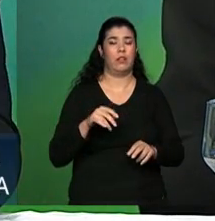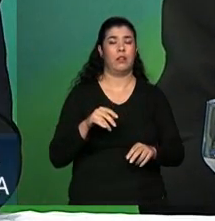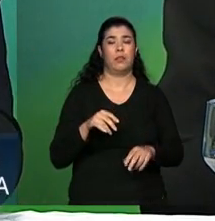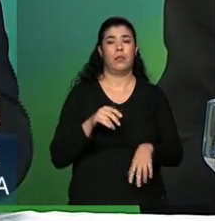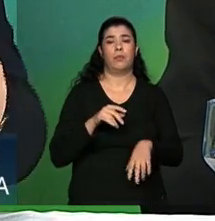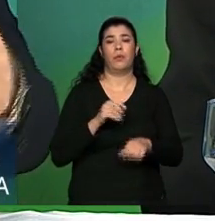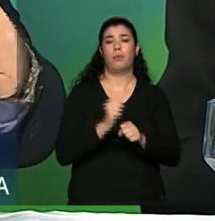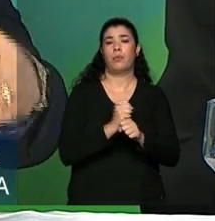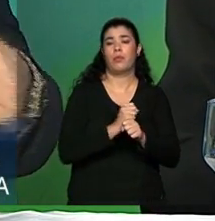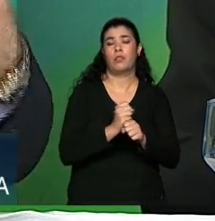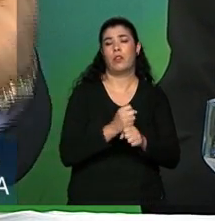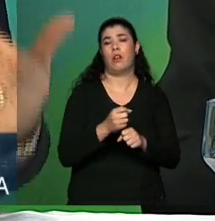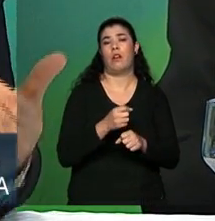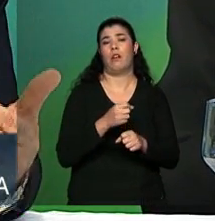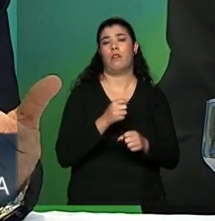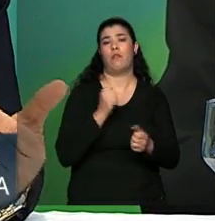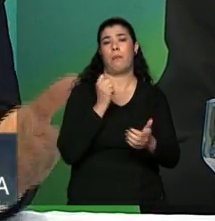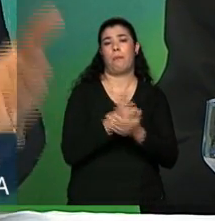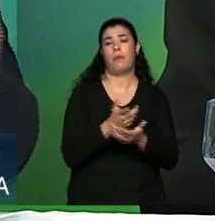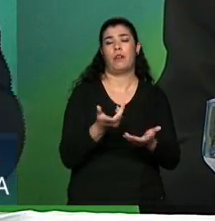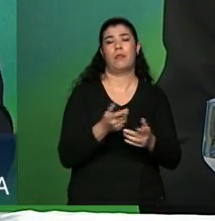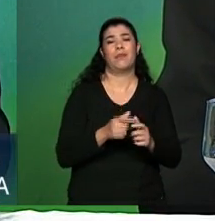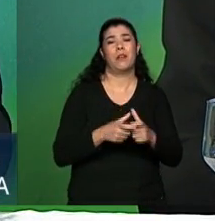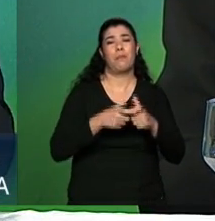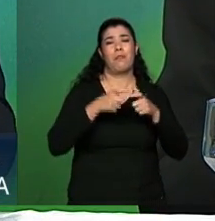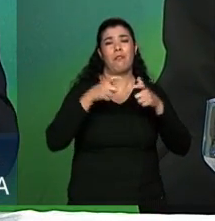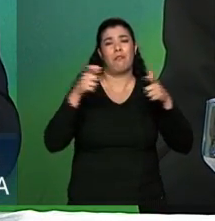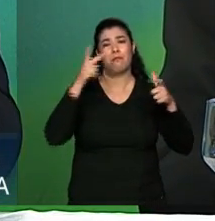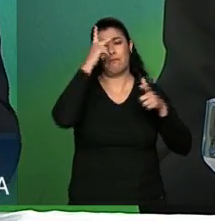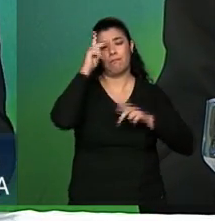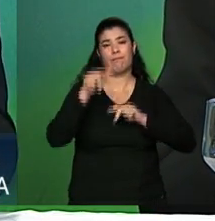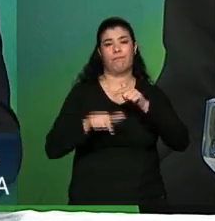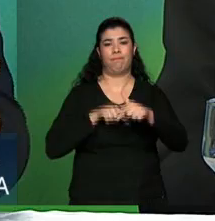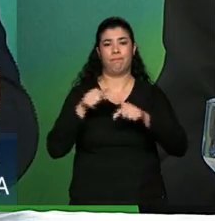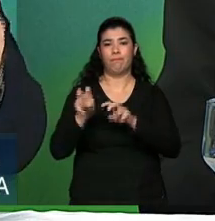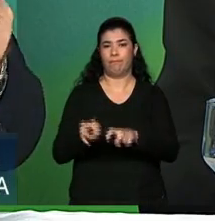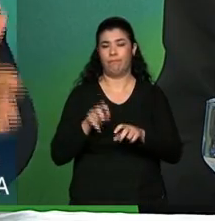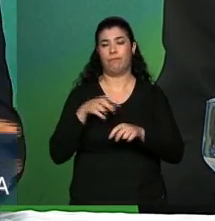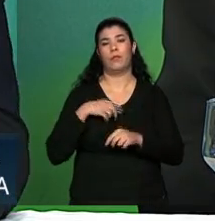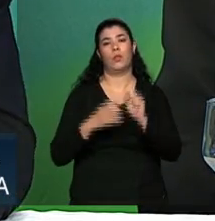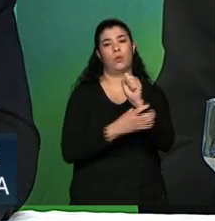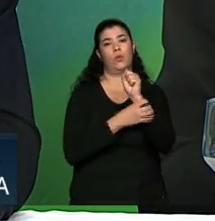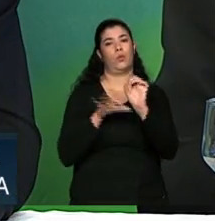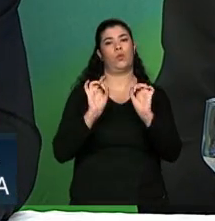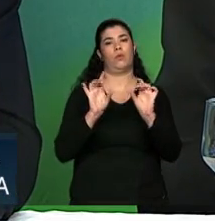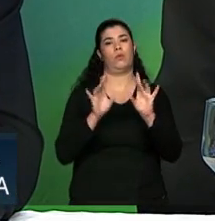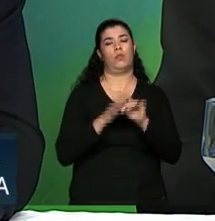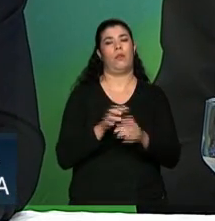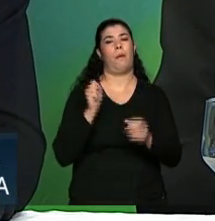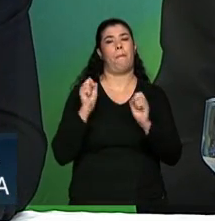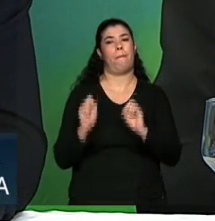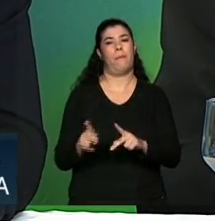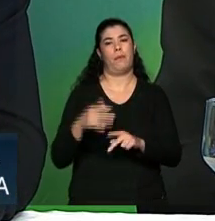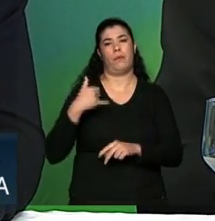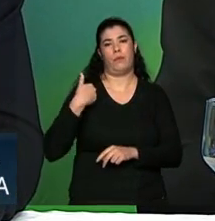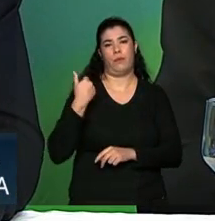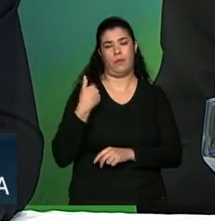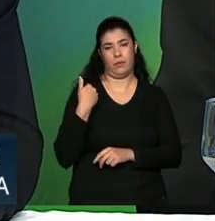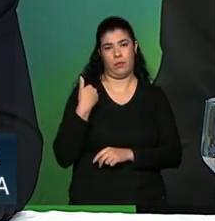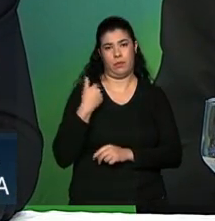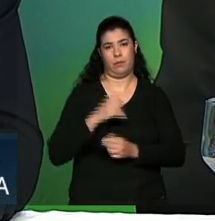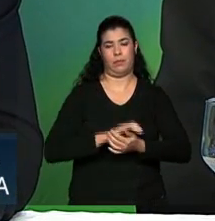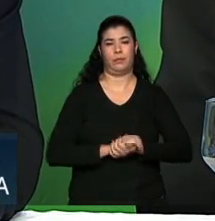tempo de contribuição mas a grandissíssima maioria é segurado especial e só se aposenta por idade eu